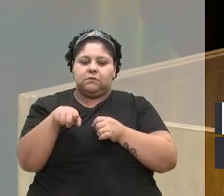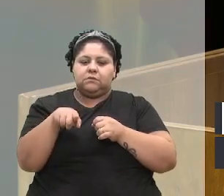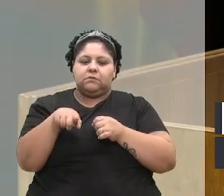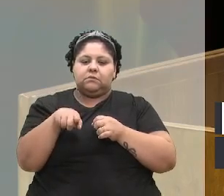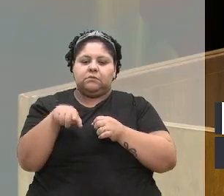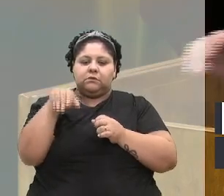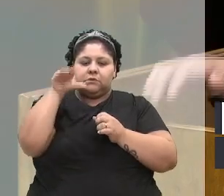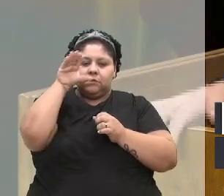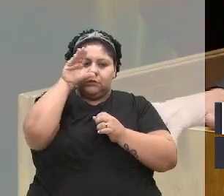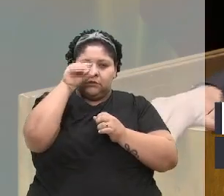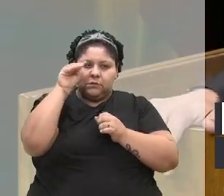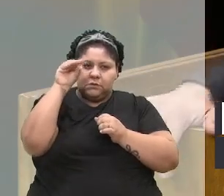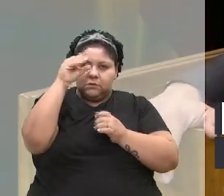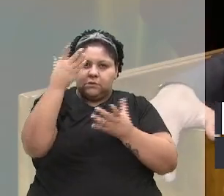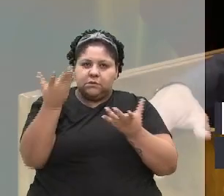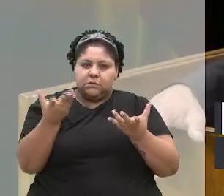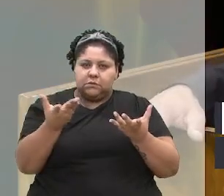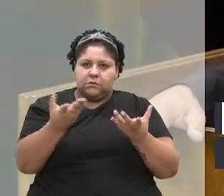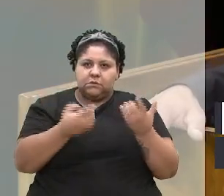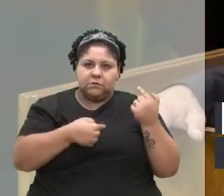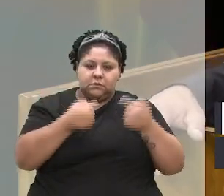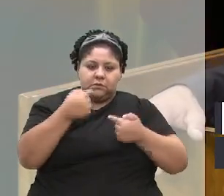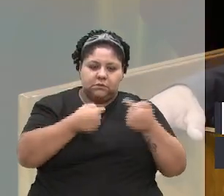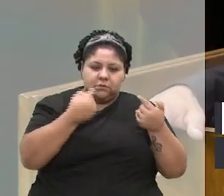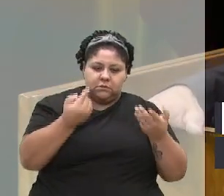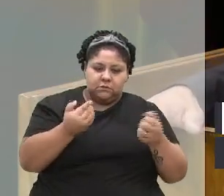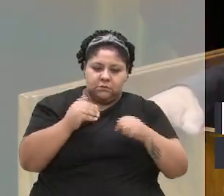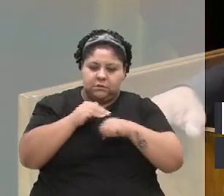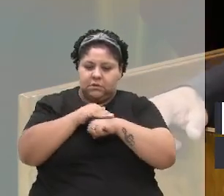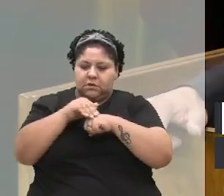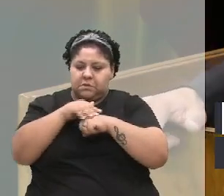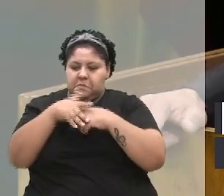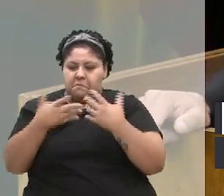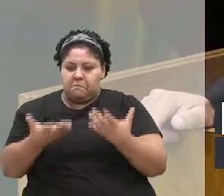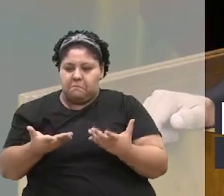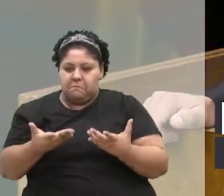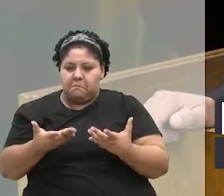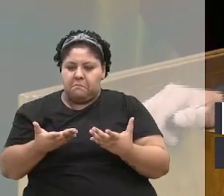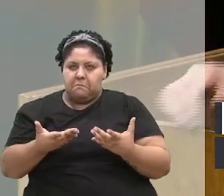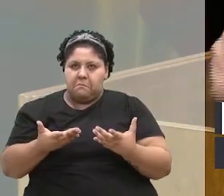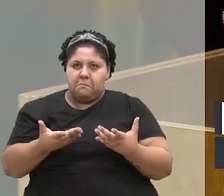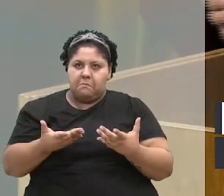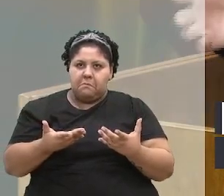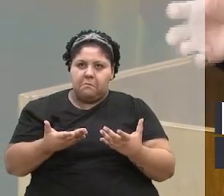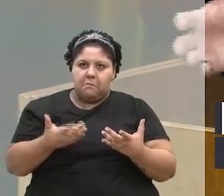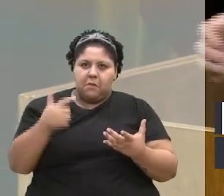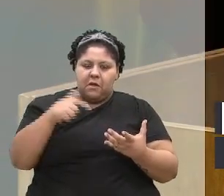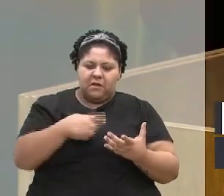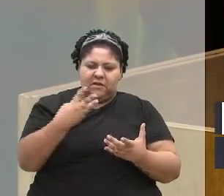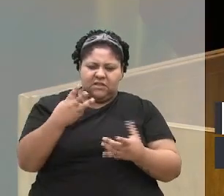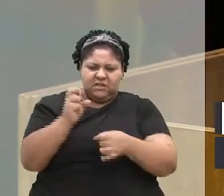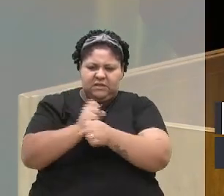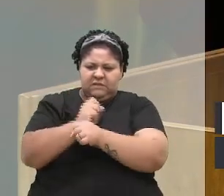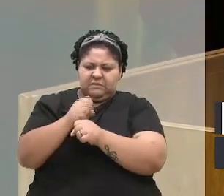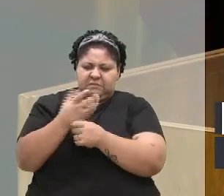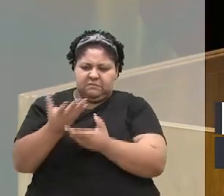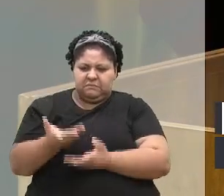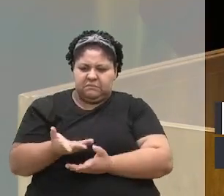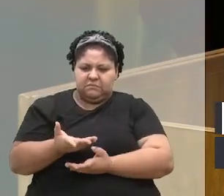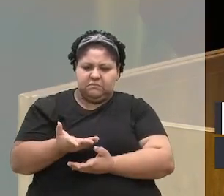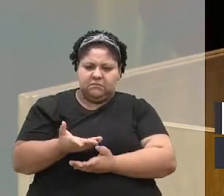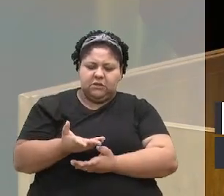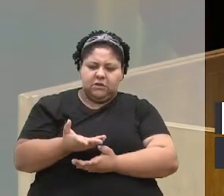observando os debates, as conversas, mas nestes três anos e